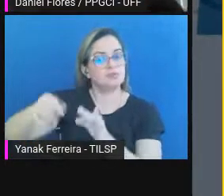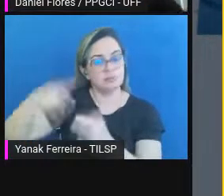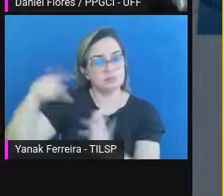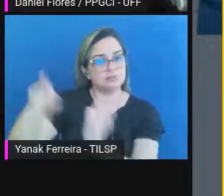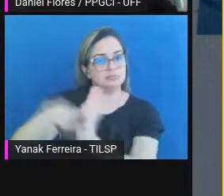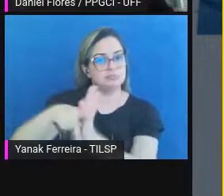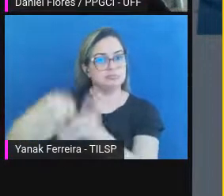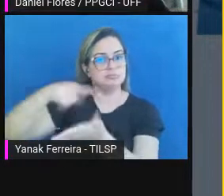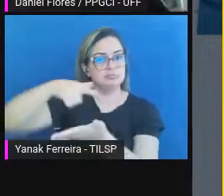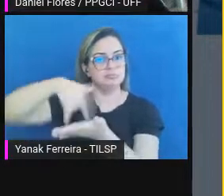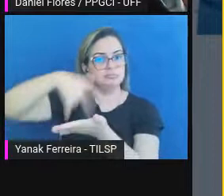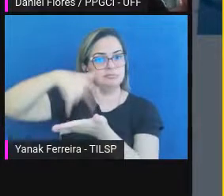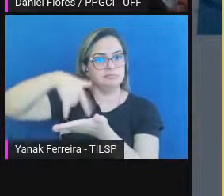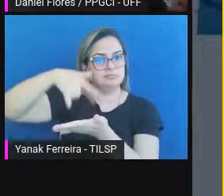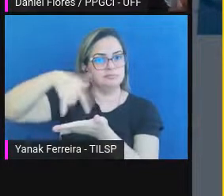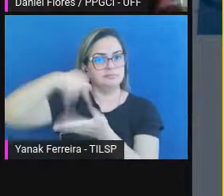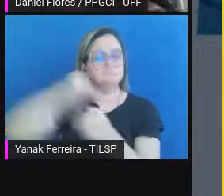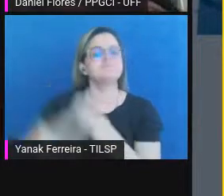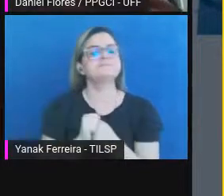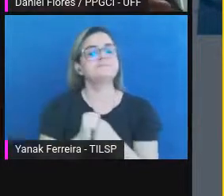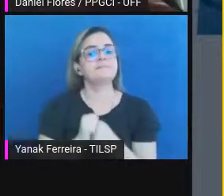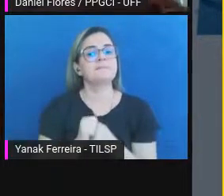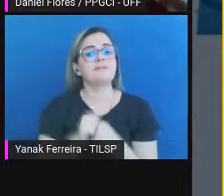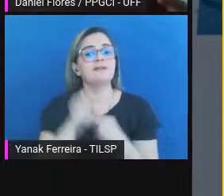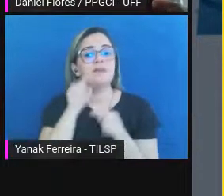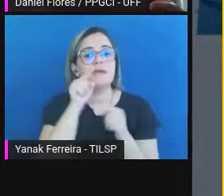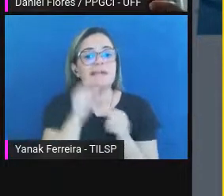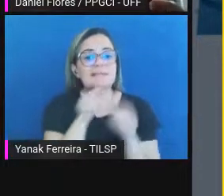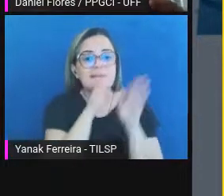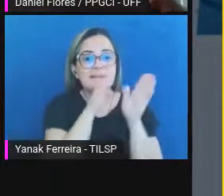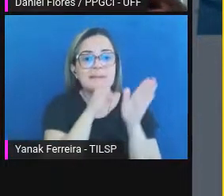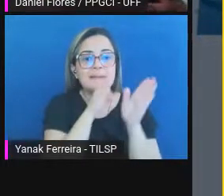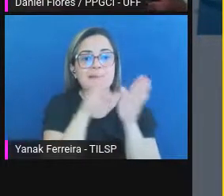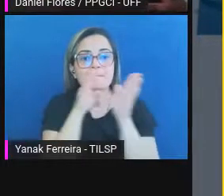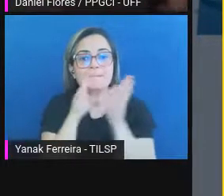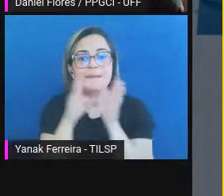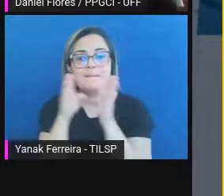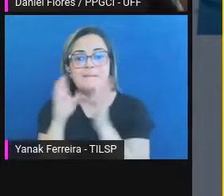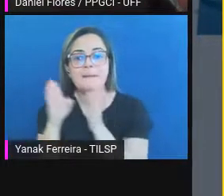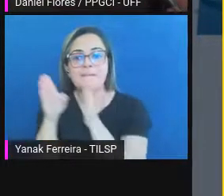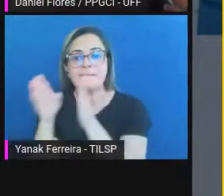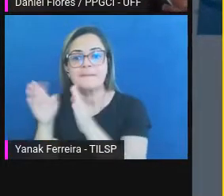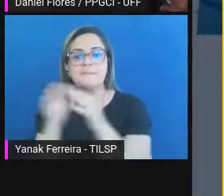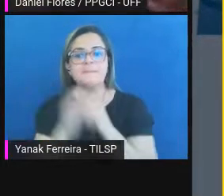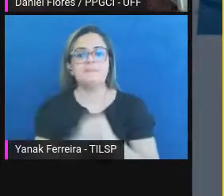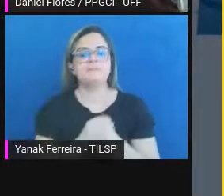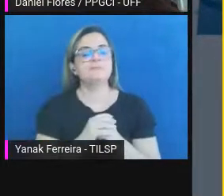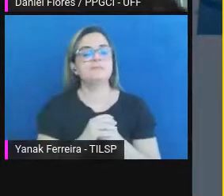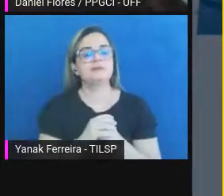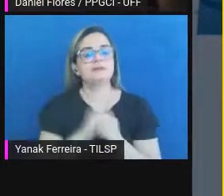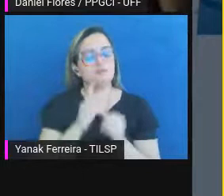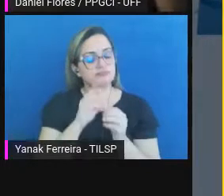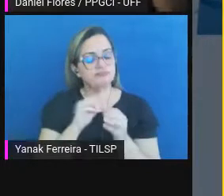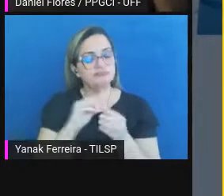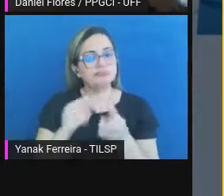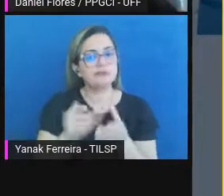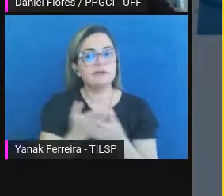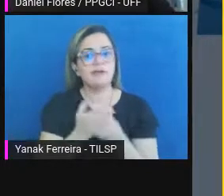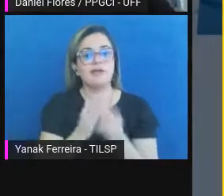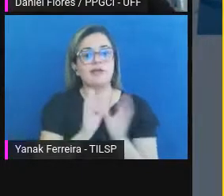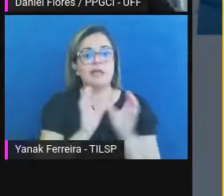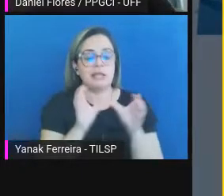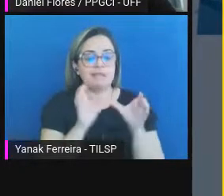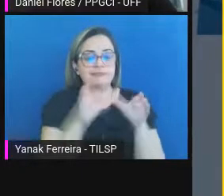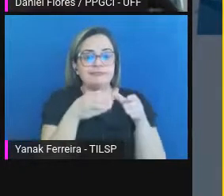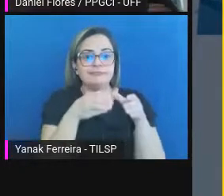andar desta cadeia de custódia, ele teve que ser implementado através de pacotes. Três pacotes.